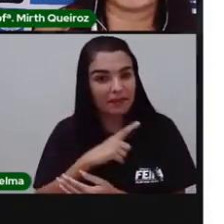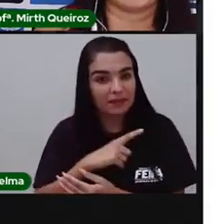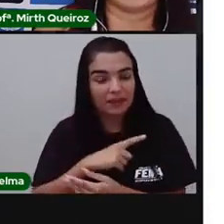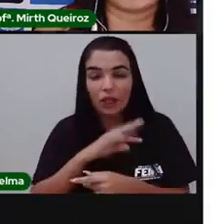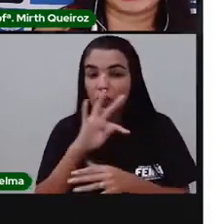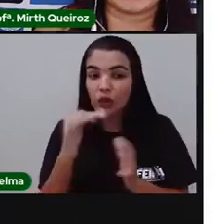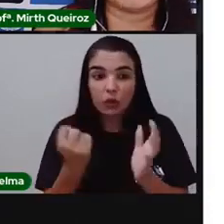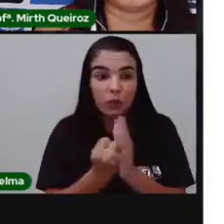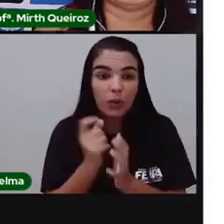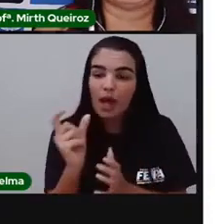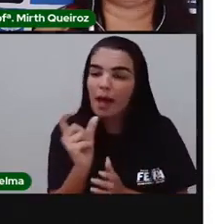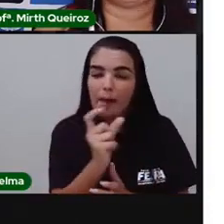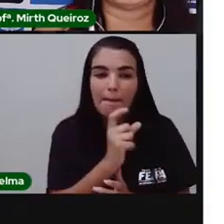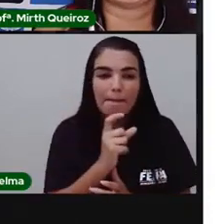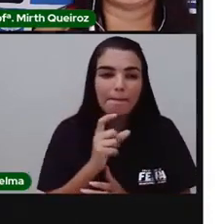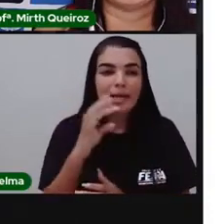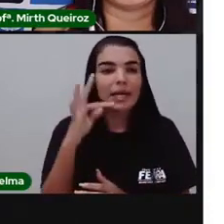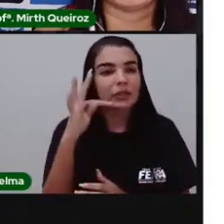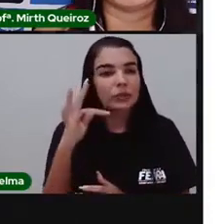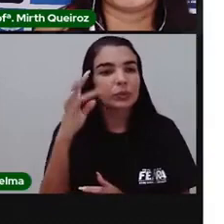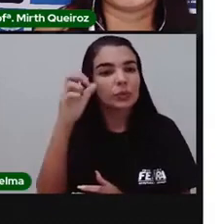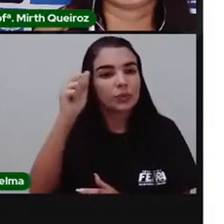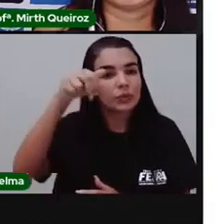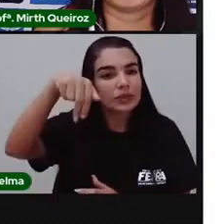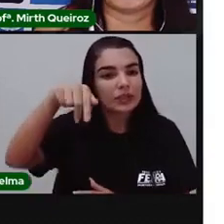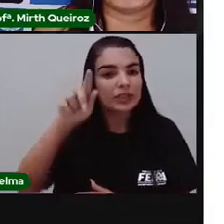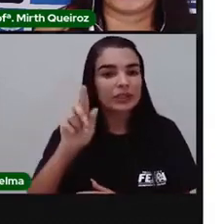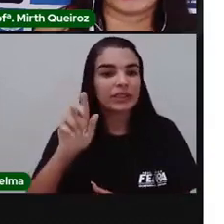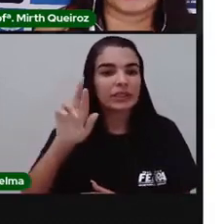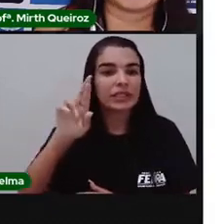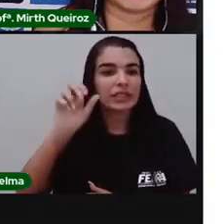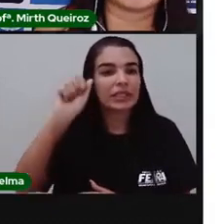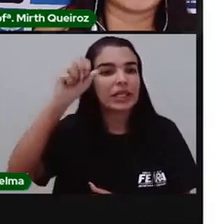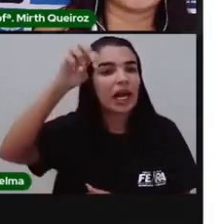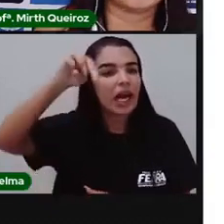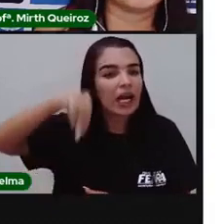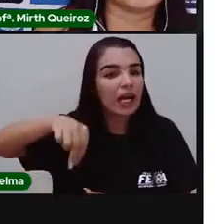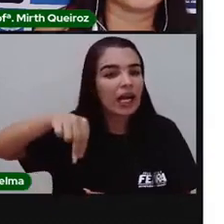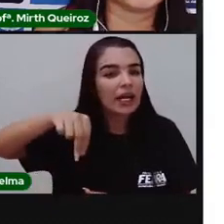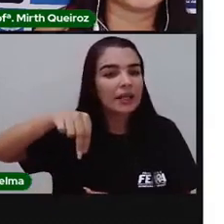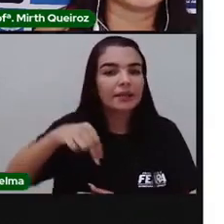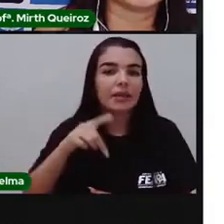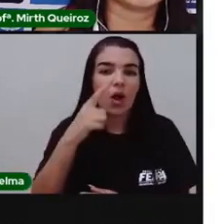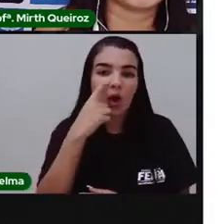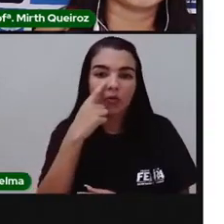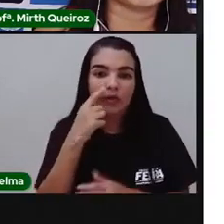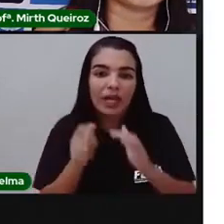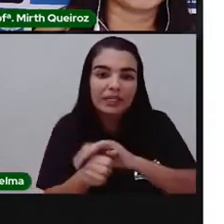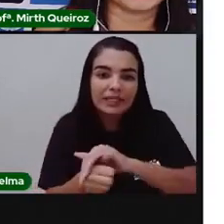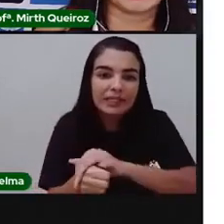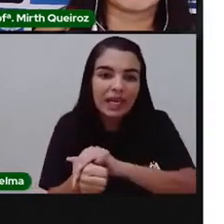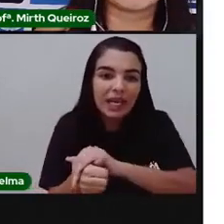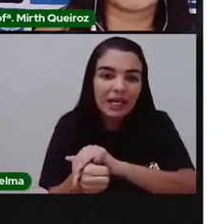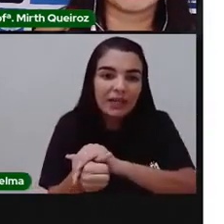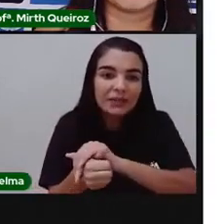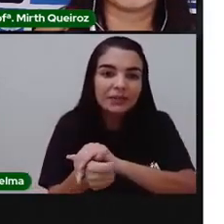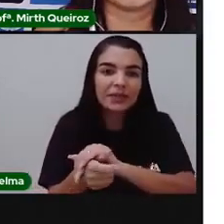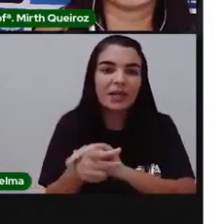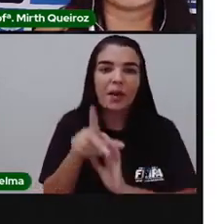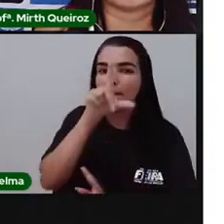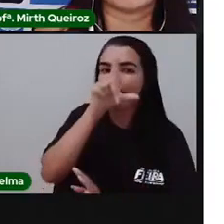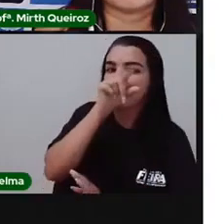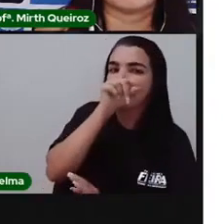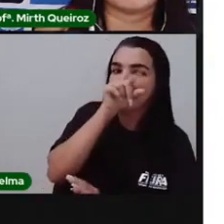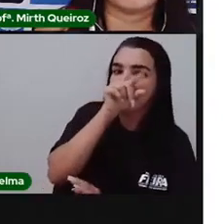peças para poder montar esse gatinho aqui. Assim como, ó, a tartaruga. Aqui nós temos um mangaça, né?